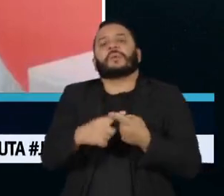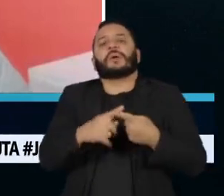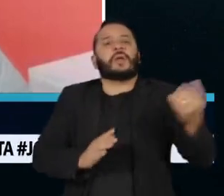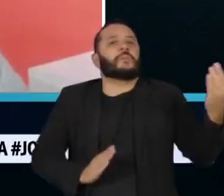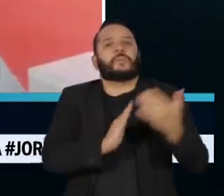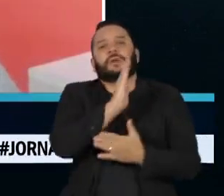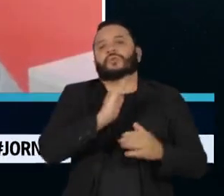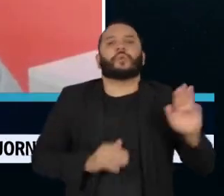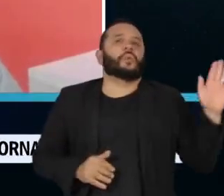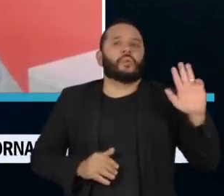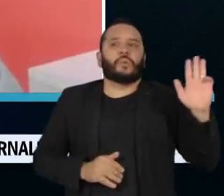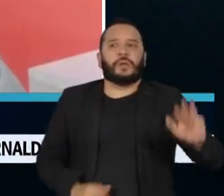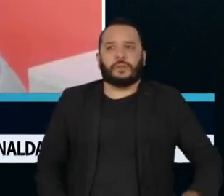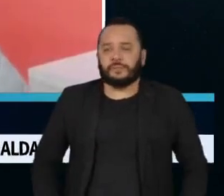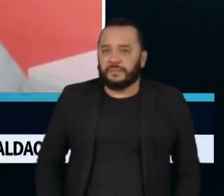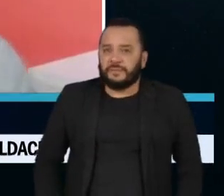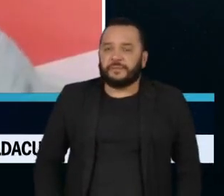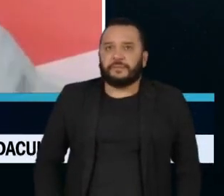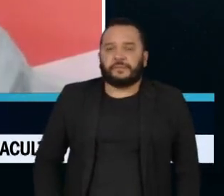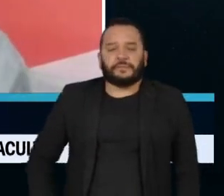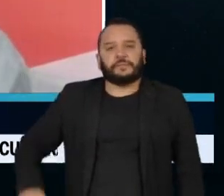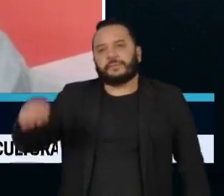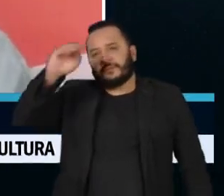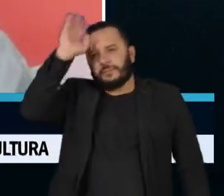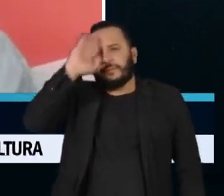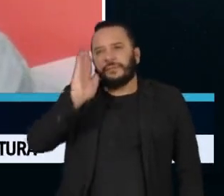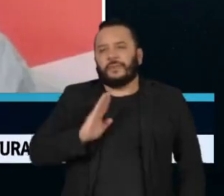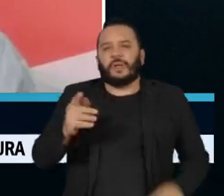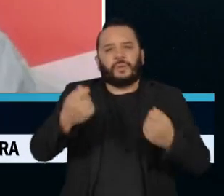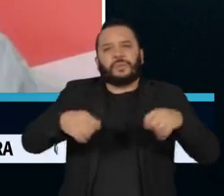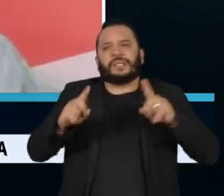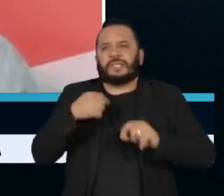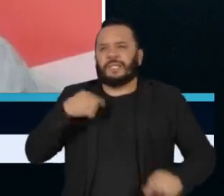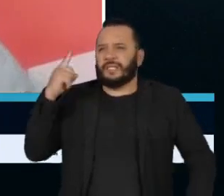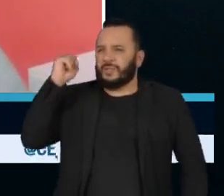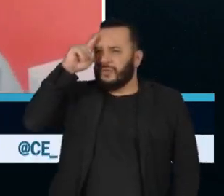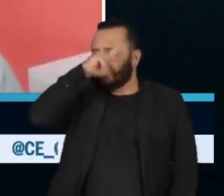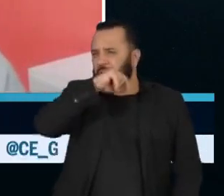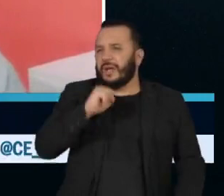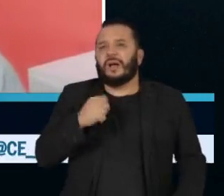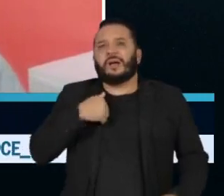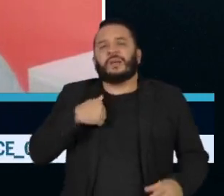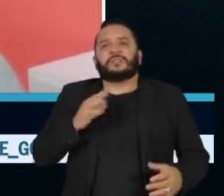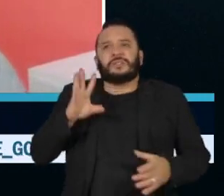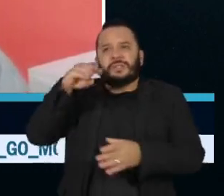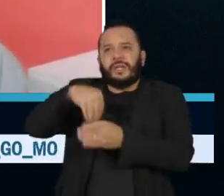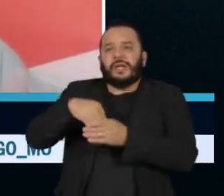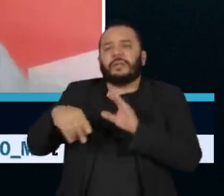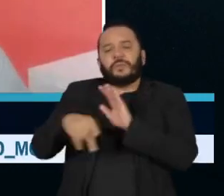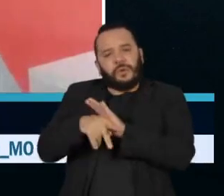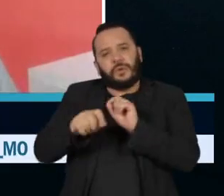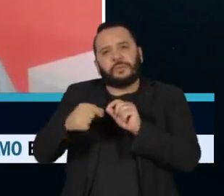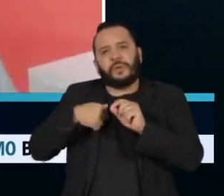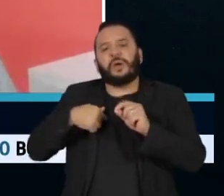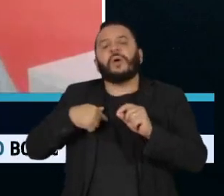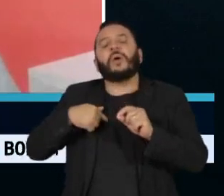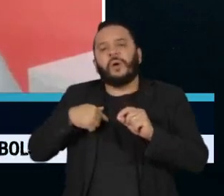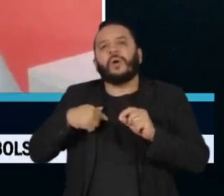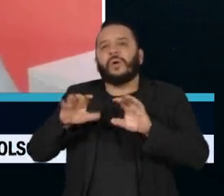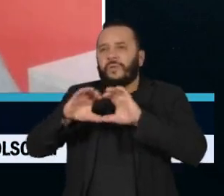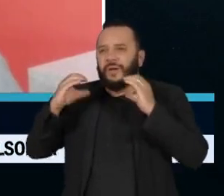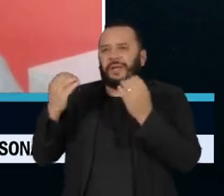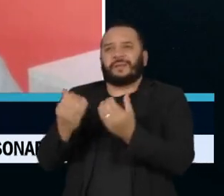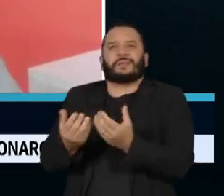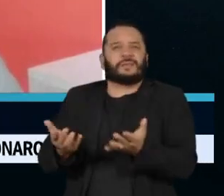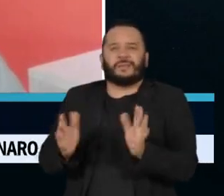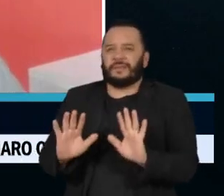O Brasil, inclusive, não precisa de dificuldades para dentro da conferência, de uma guerra acontecendo, para liderar. O Brasil